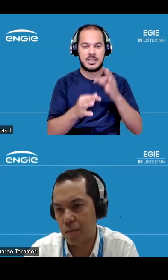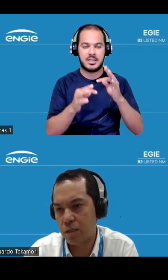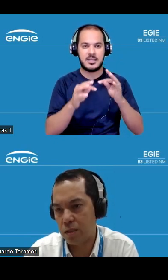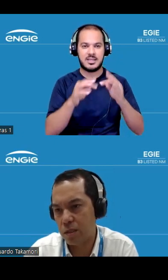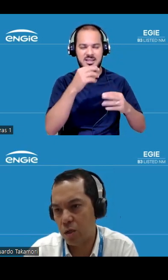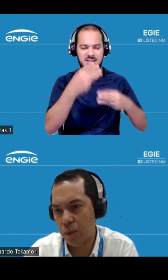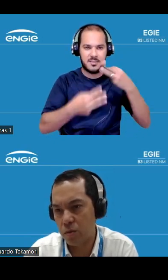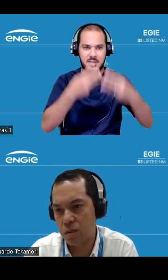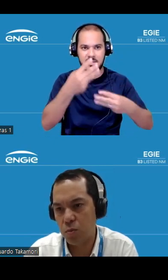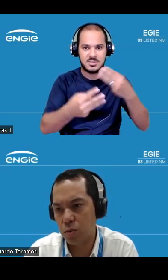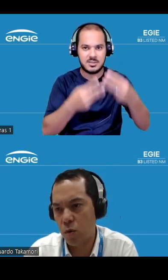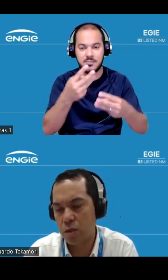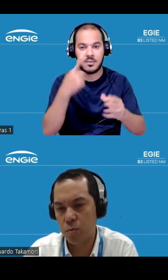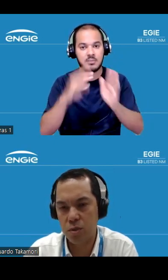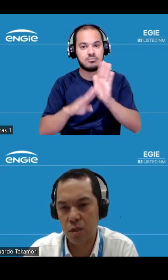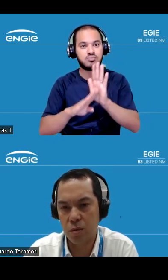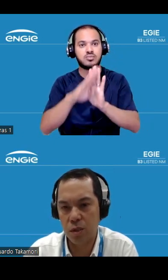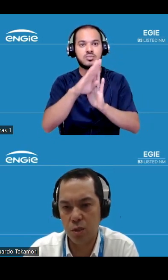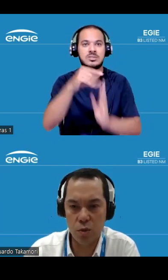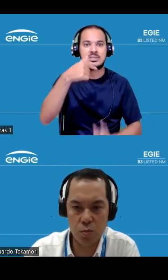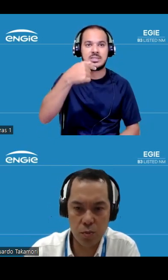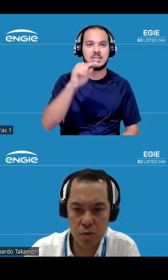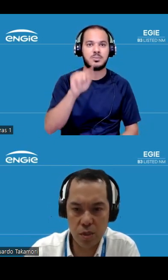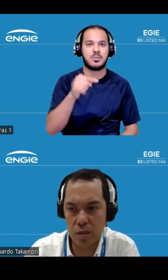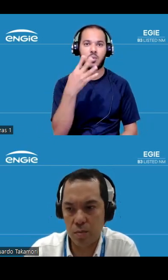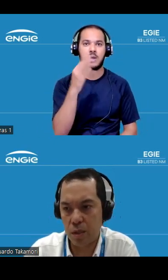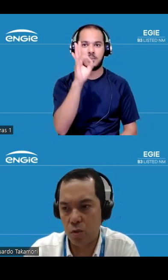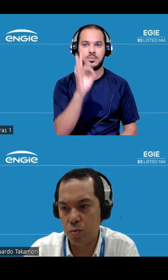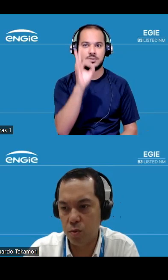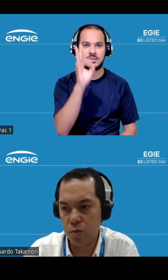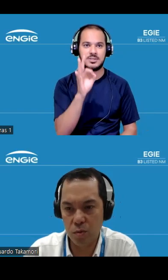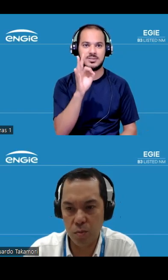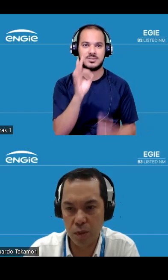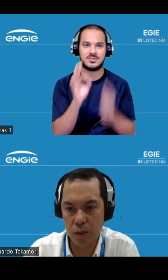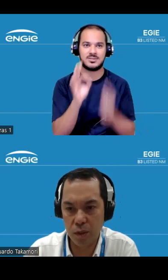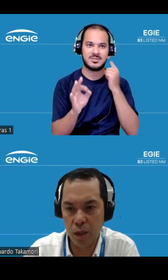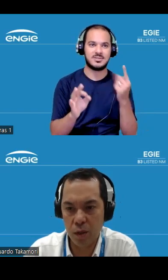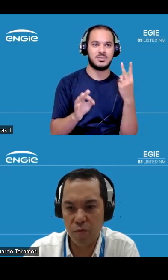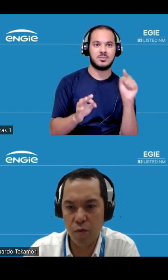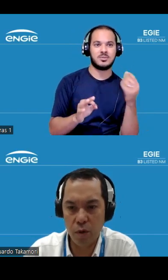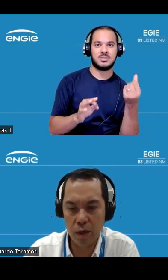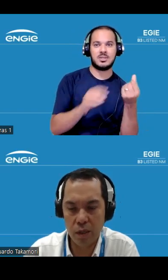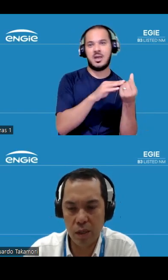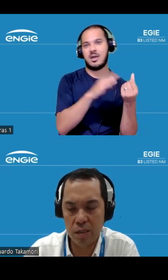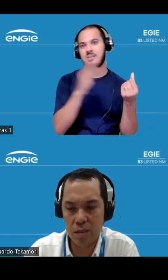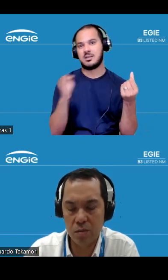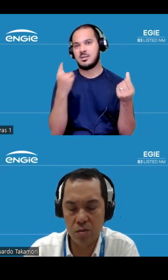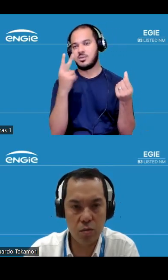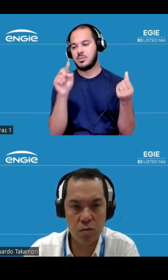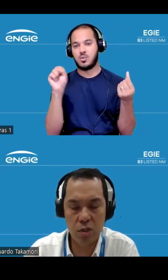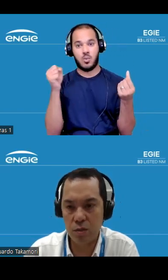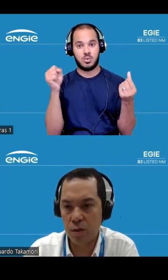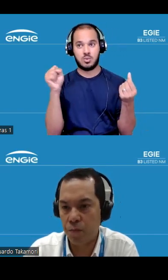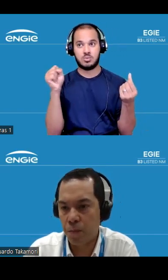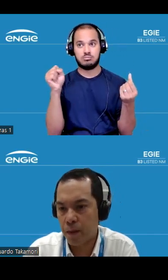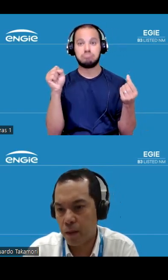em grande parte esse aumento de 7.4% aqui de 2.6 para 2.8 foi a indenização de Santo